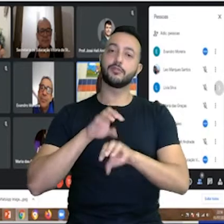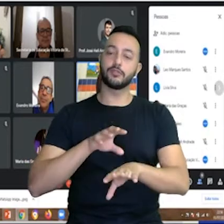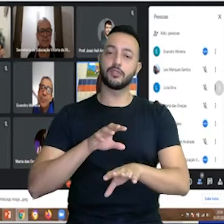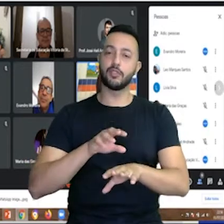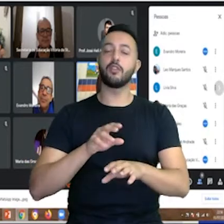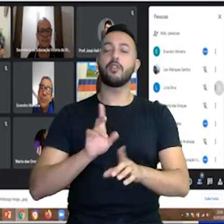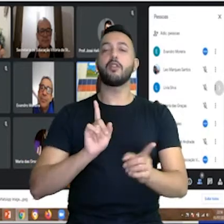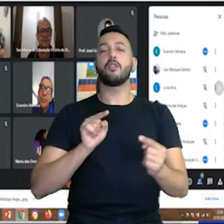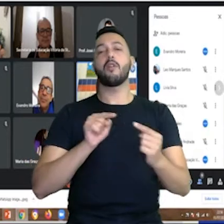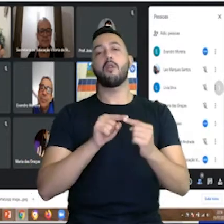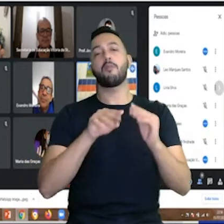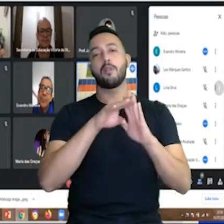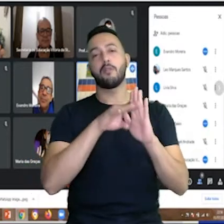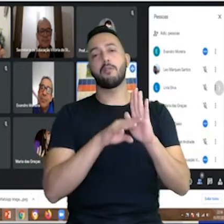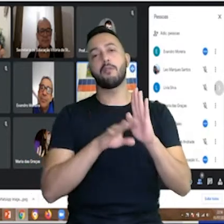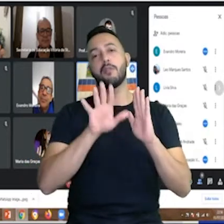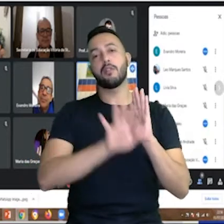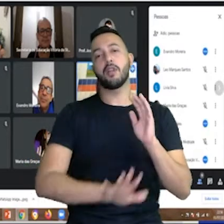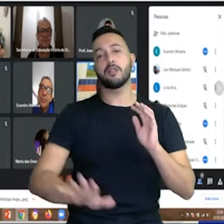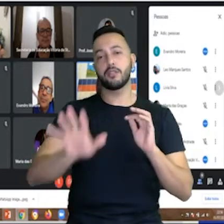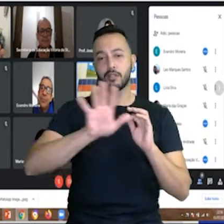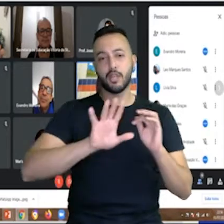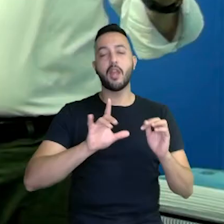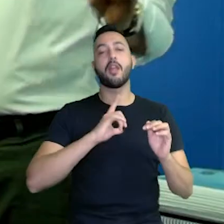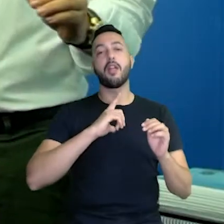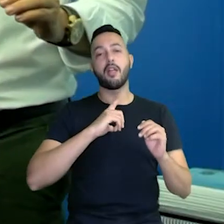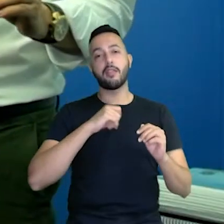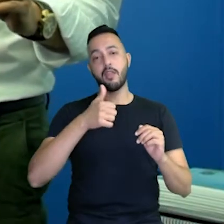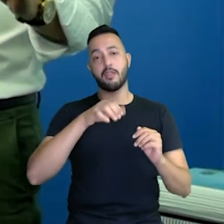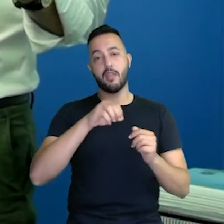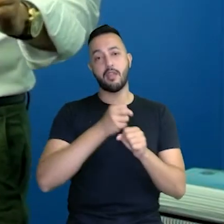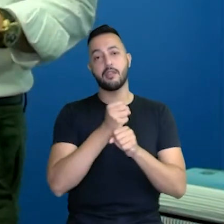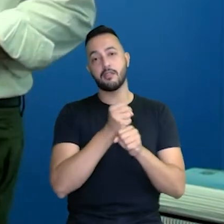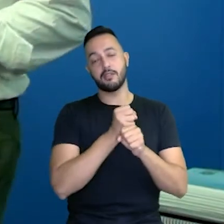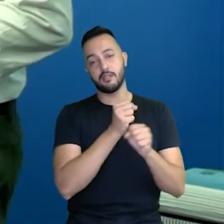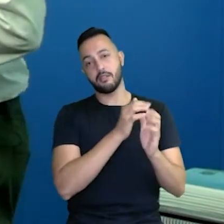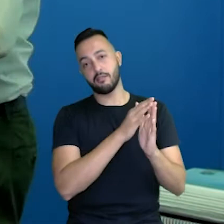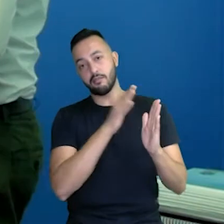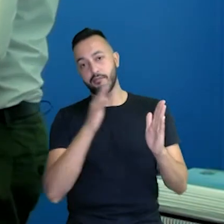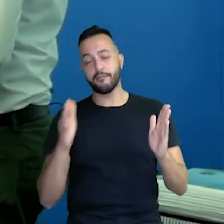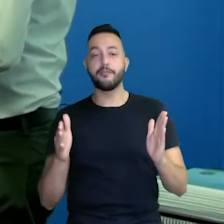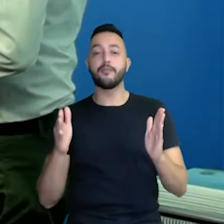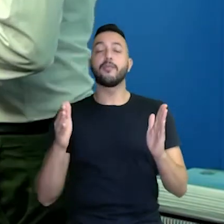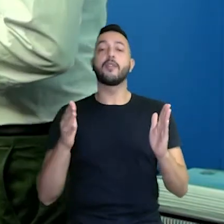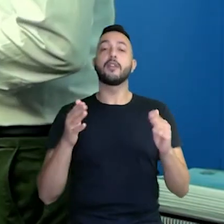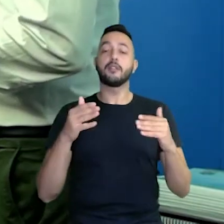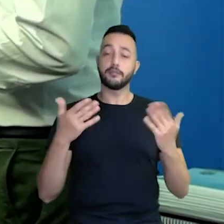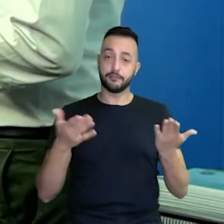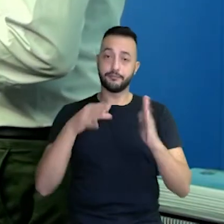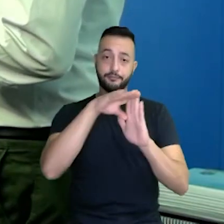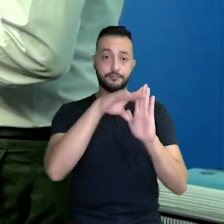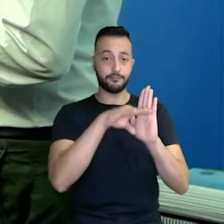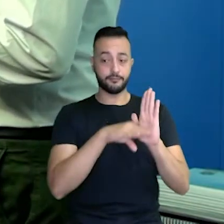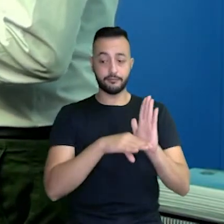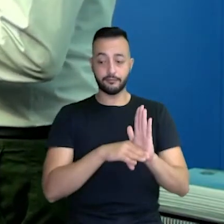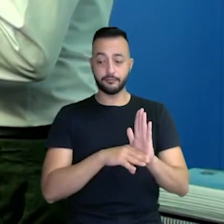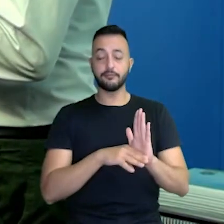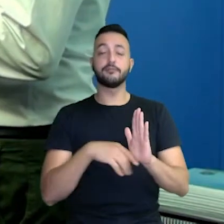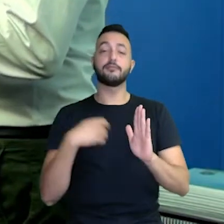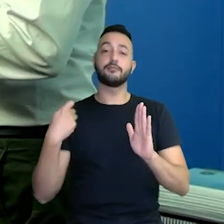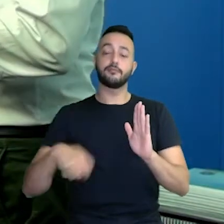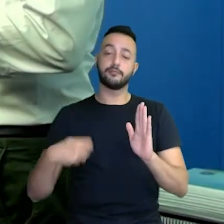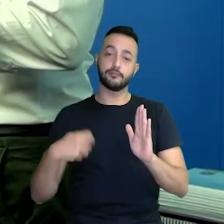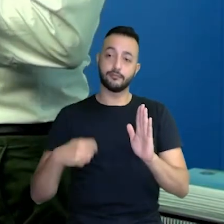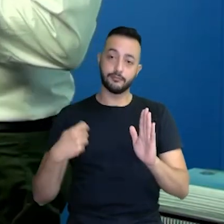que é baseado no Plano Nacional e que ele tem uma vigência de 10 anos. E esse plano, ele tem que